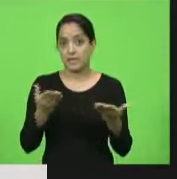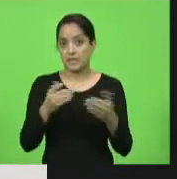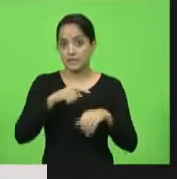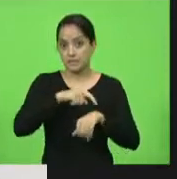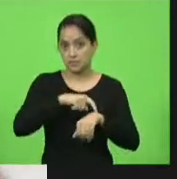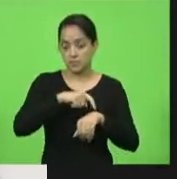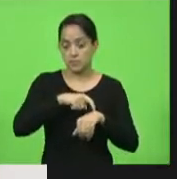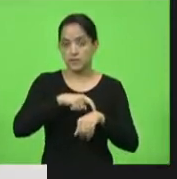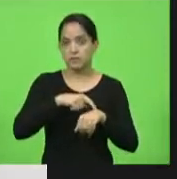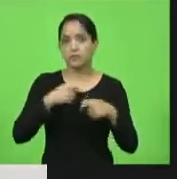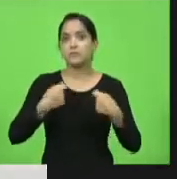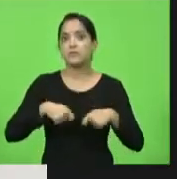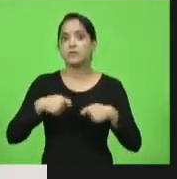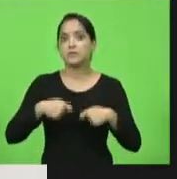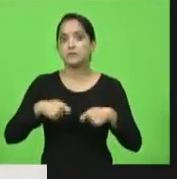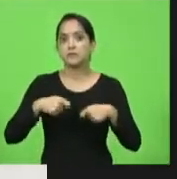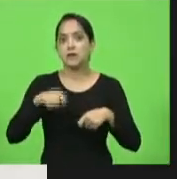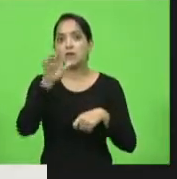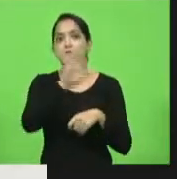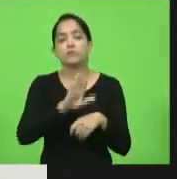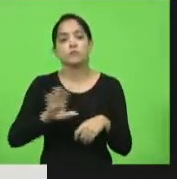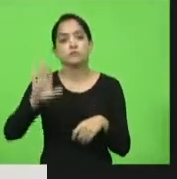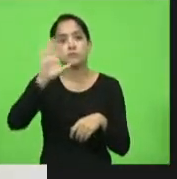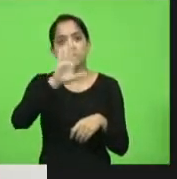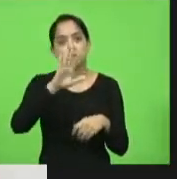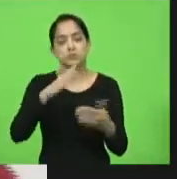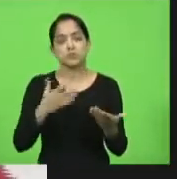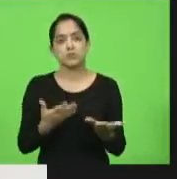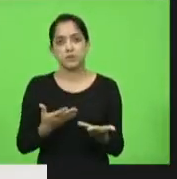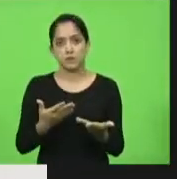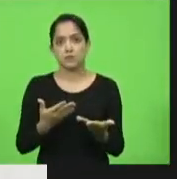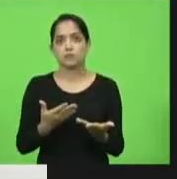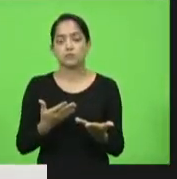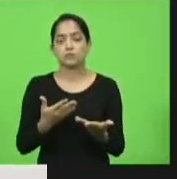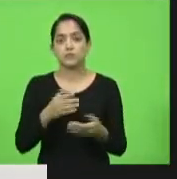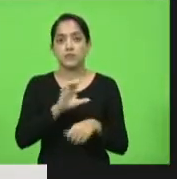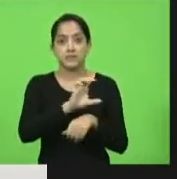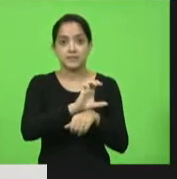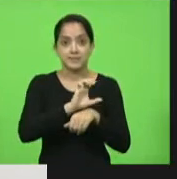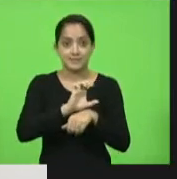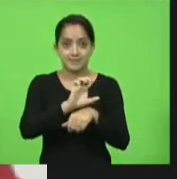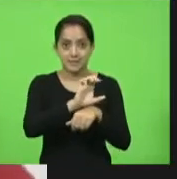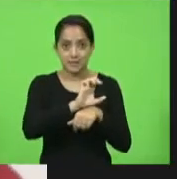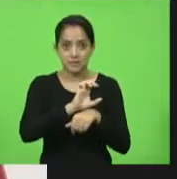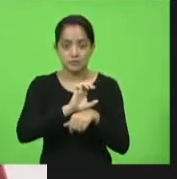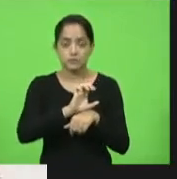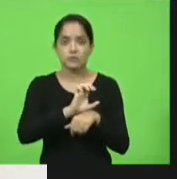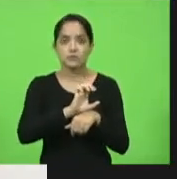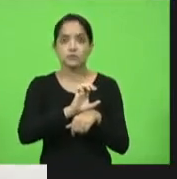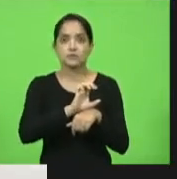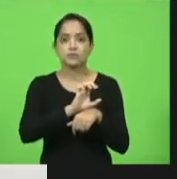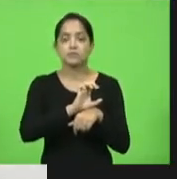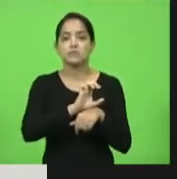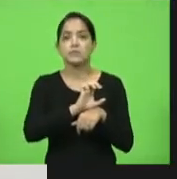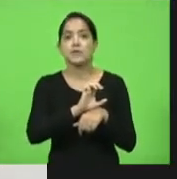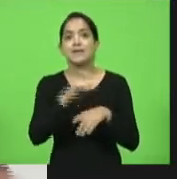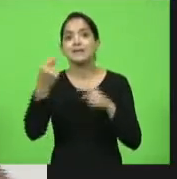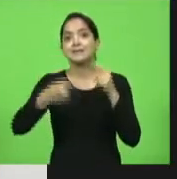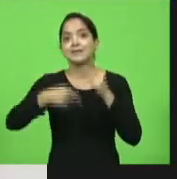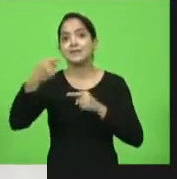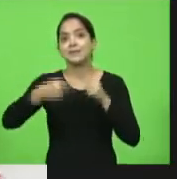a nível nacional de estados estar debatendo